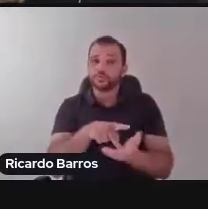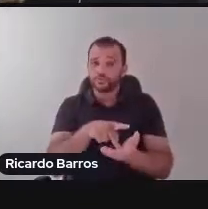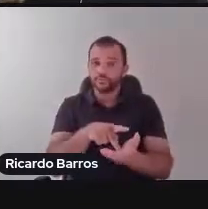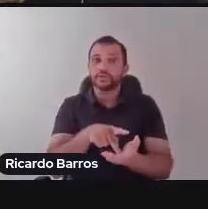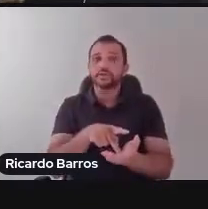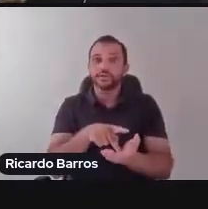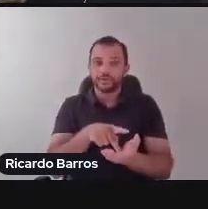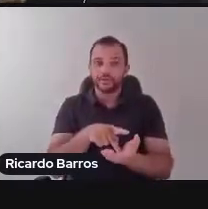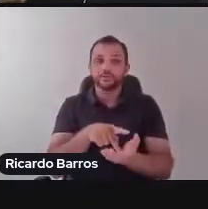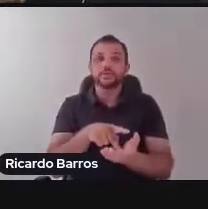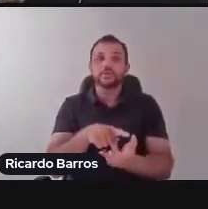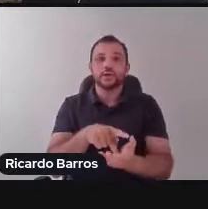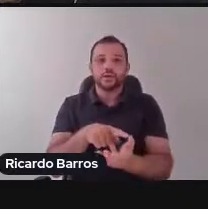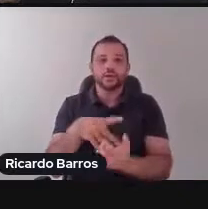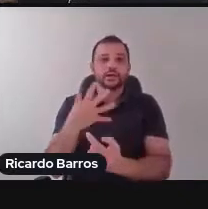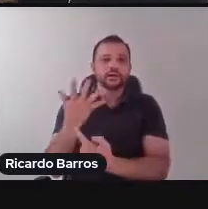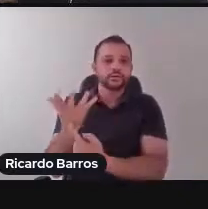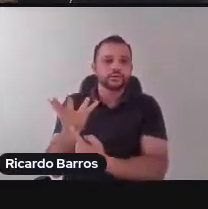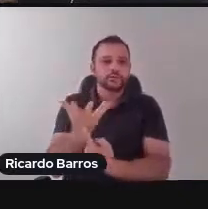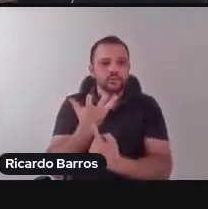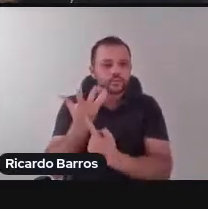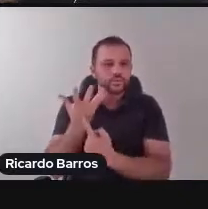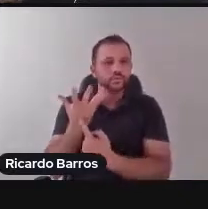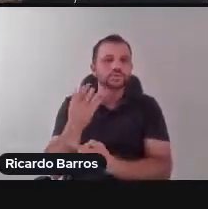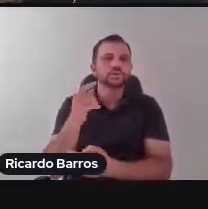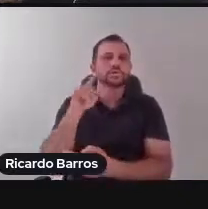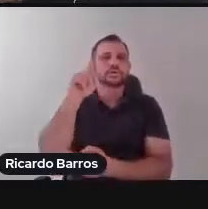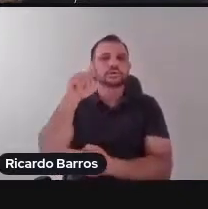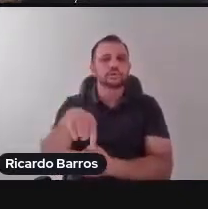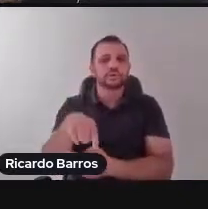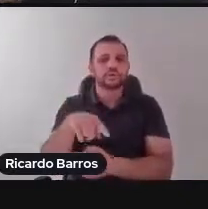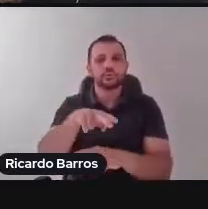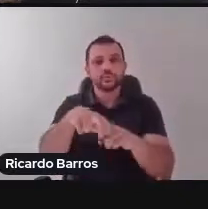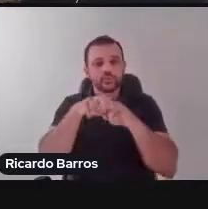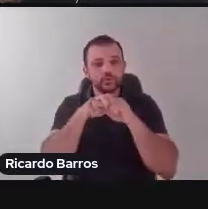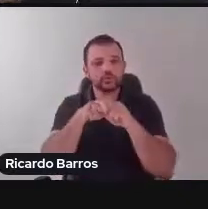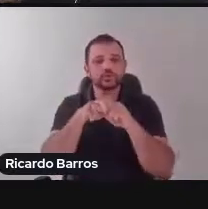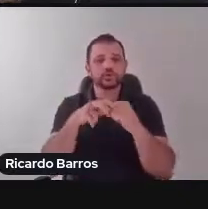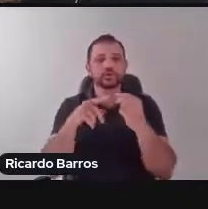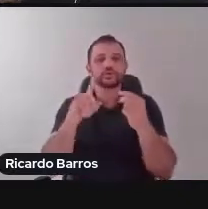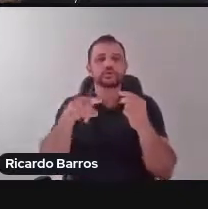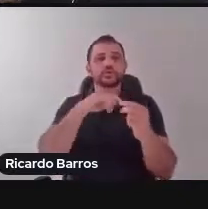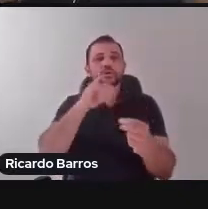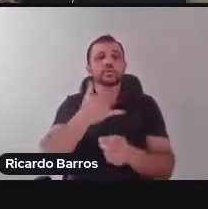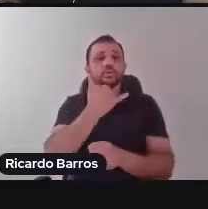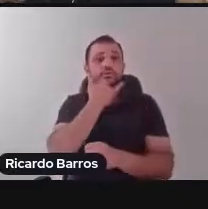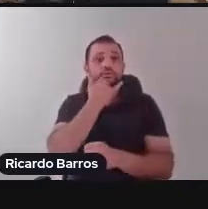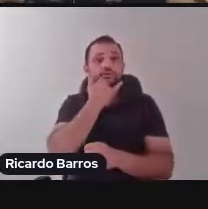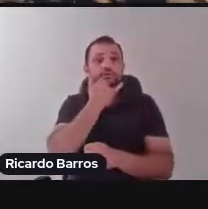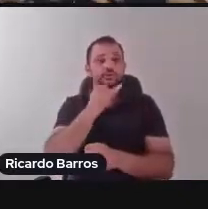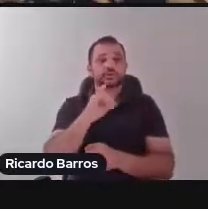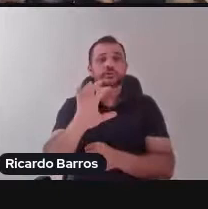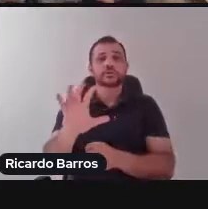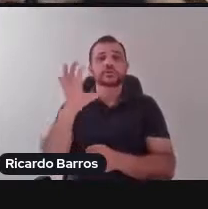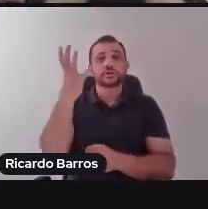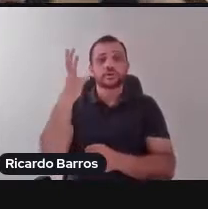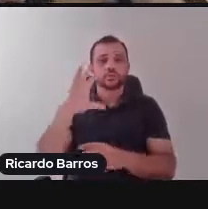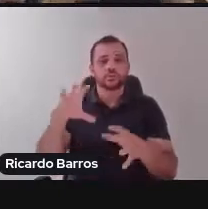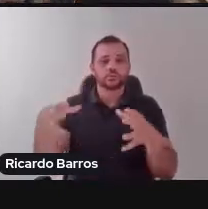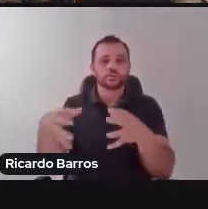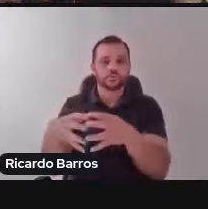razão, a própria justificativa da existência de um Estado. Então, é nesse contexto, nesse